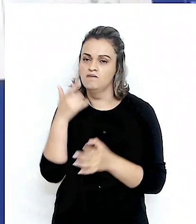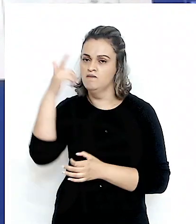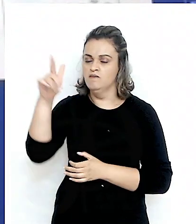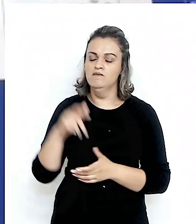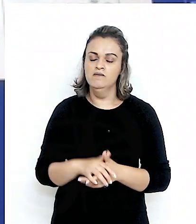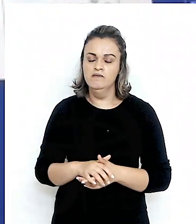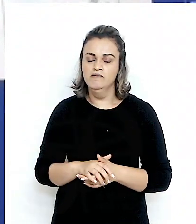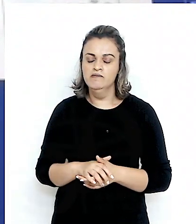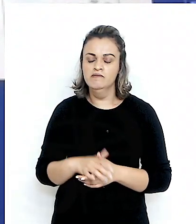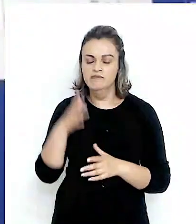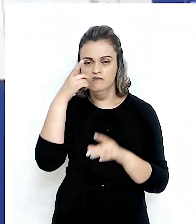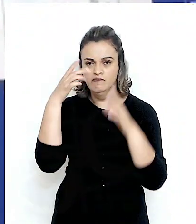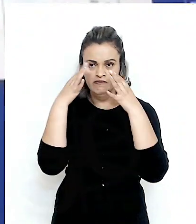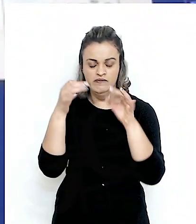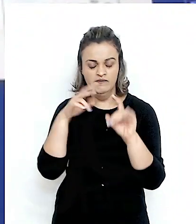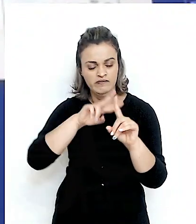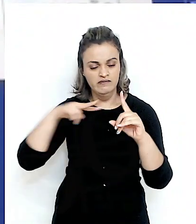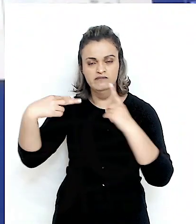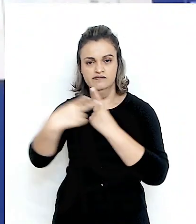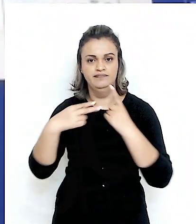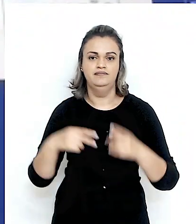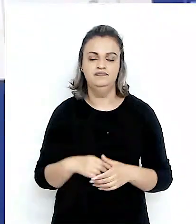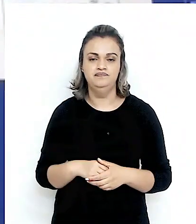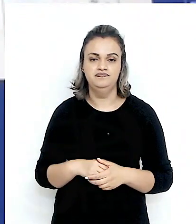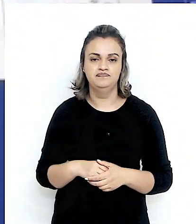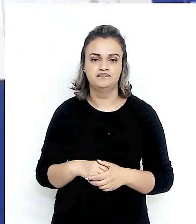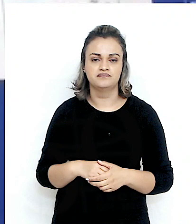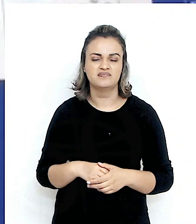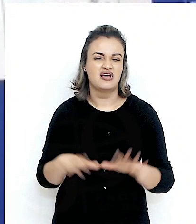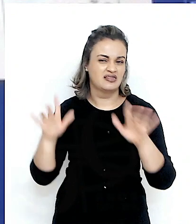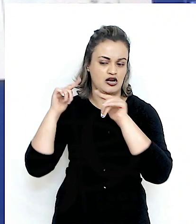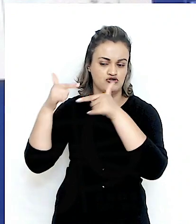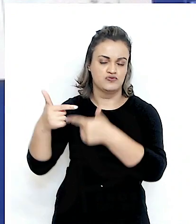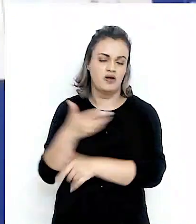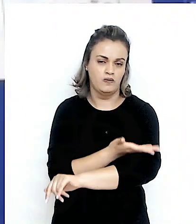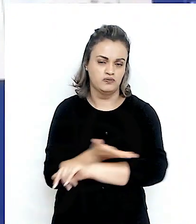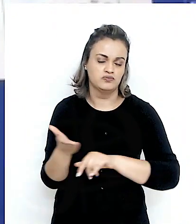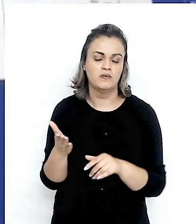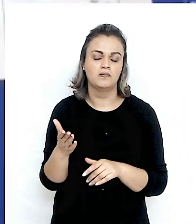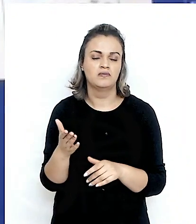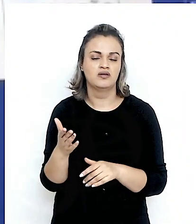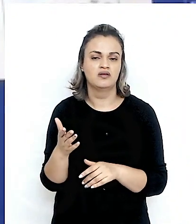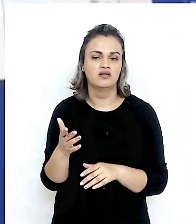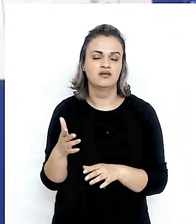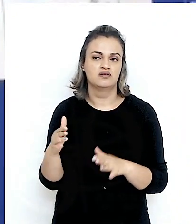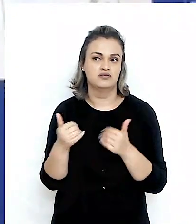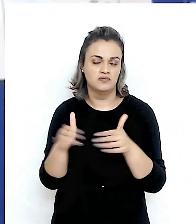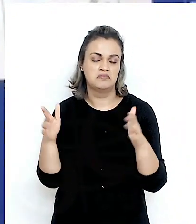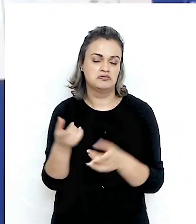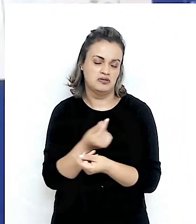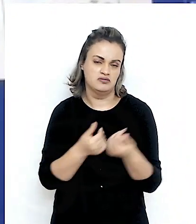multidimensional, para além daquela tradicional lógica de abertura de mercados,